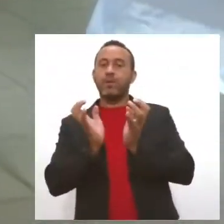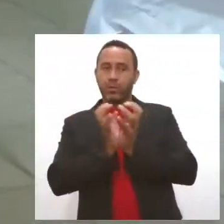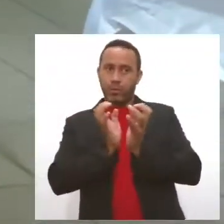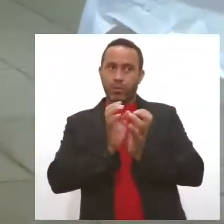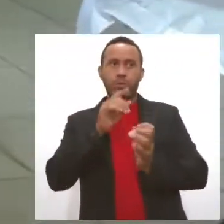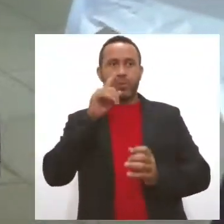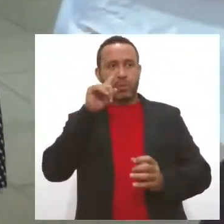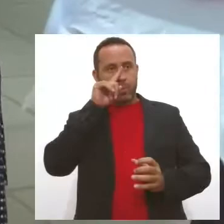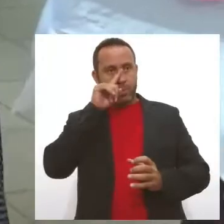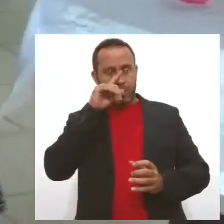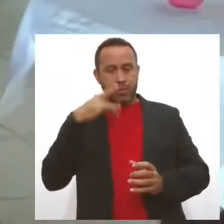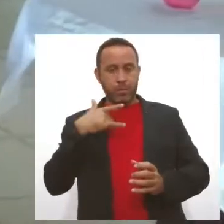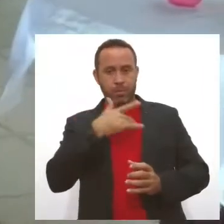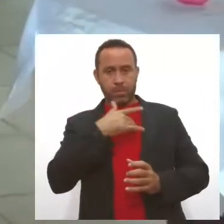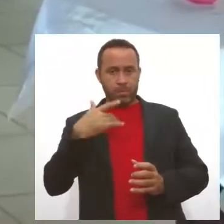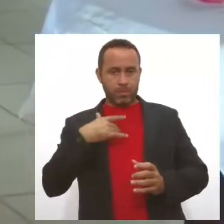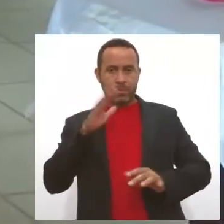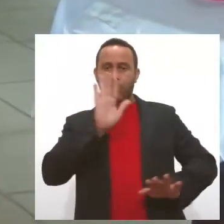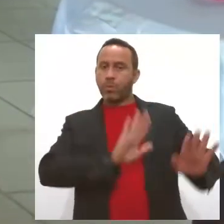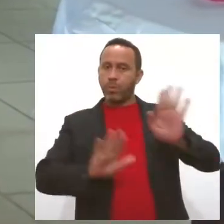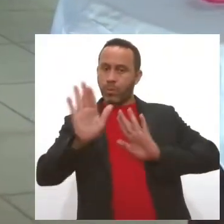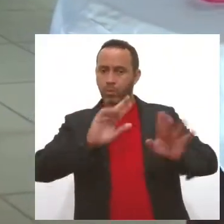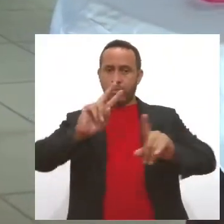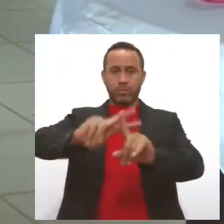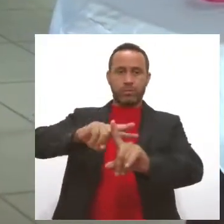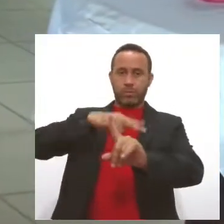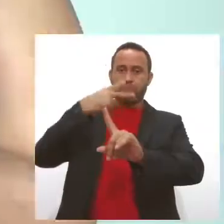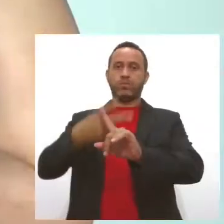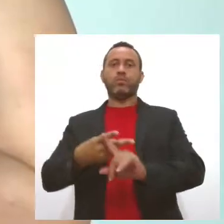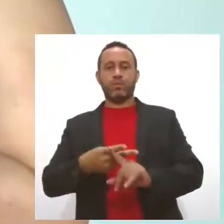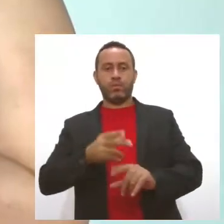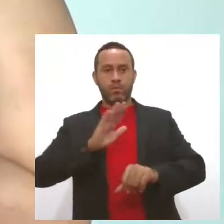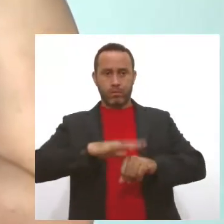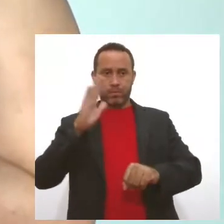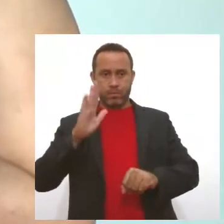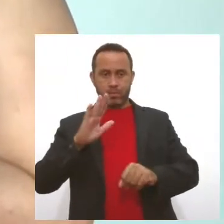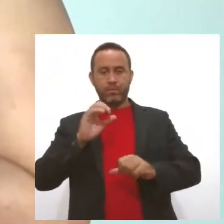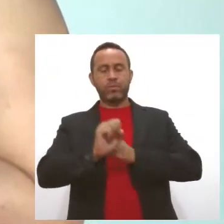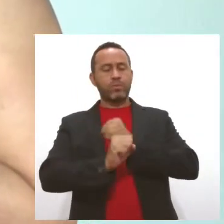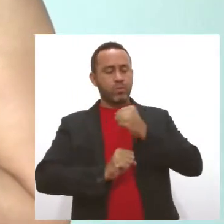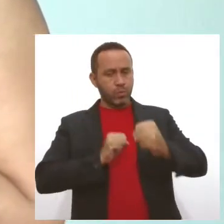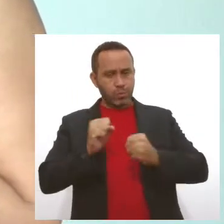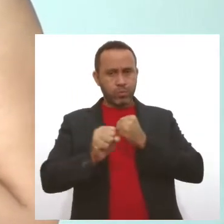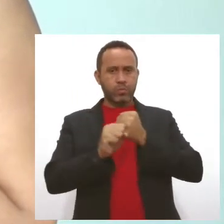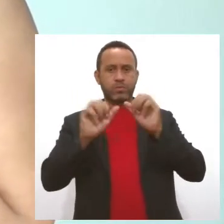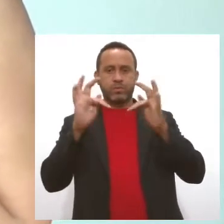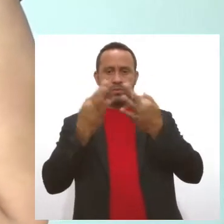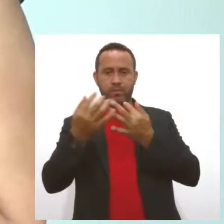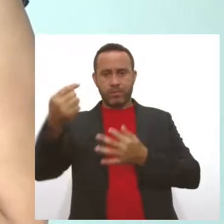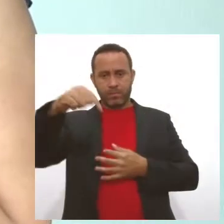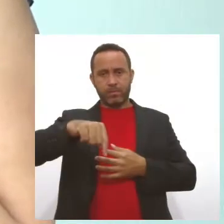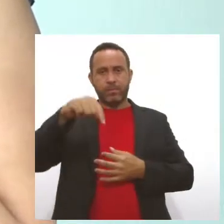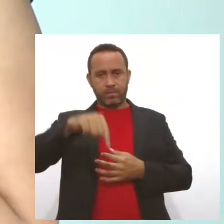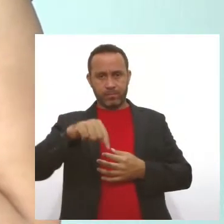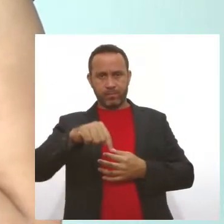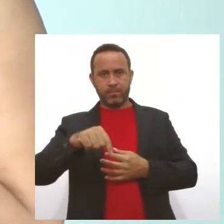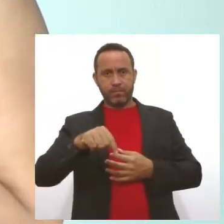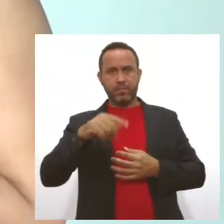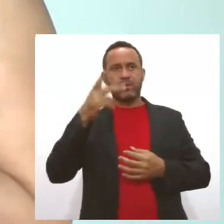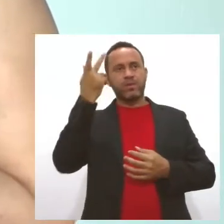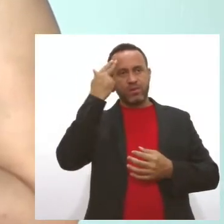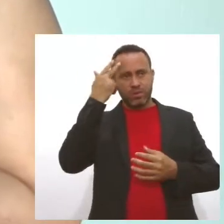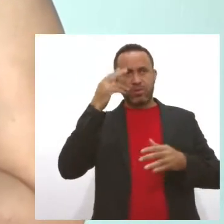os cuidados serão todos redobrados. Todos os anos a gente aglutina a família aqui. É uma tradição desde